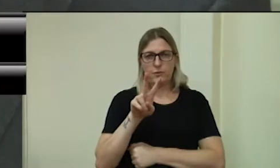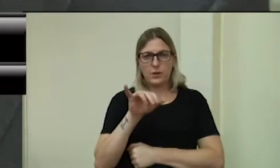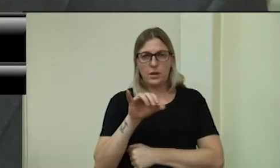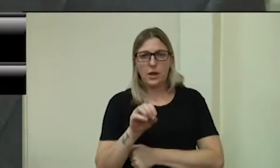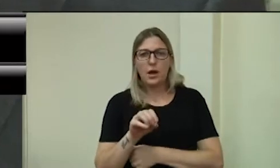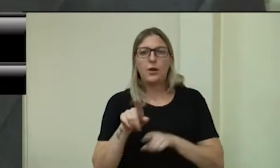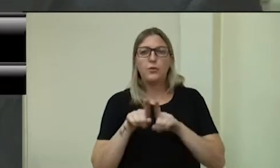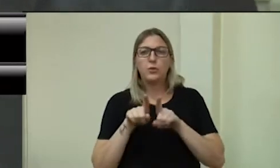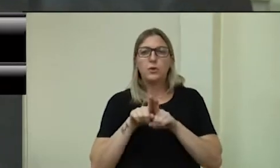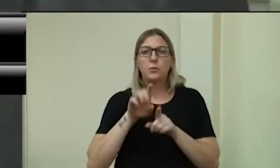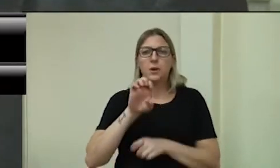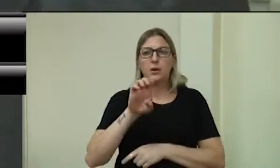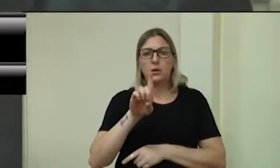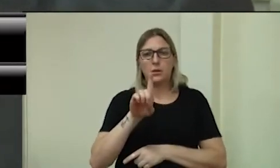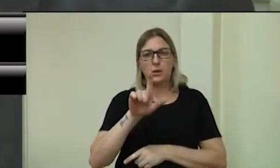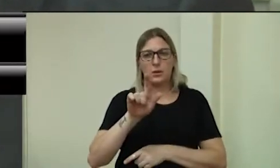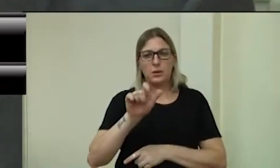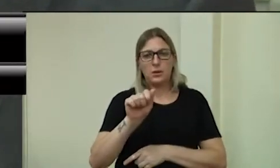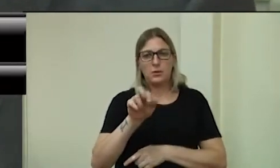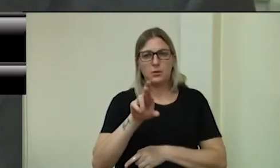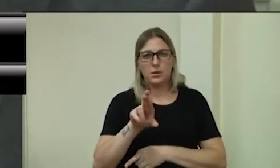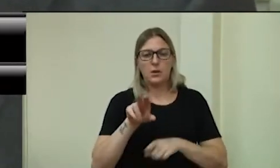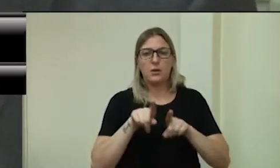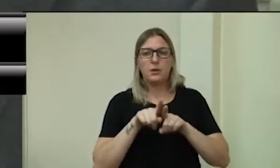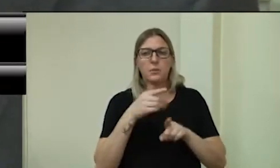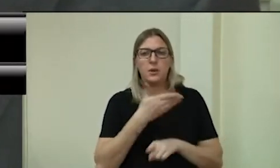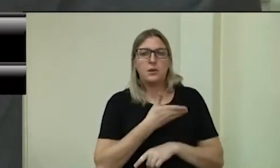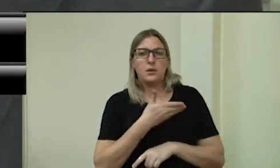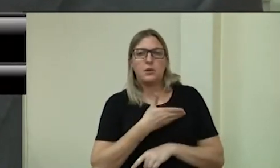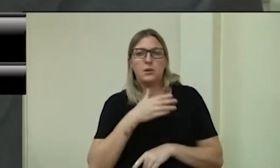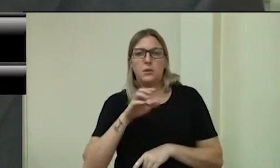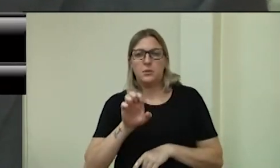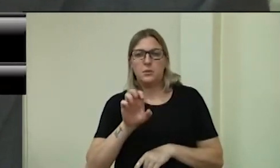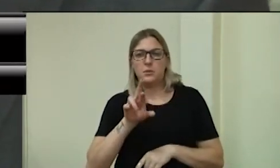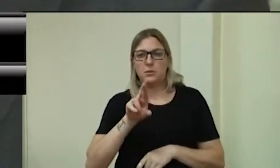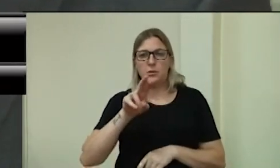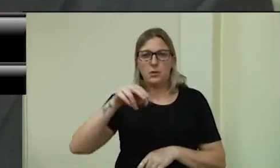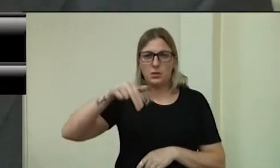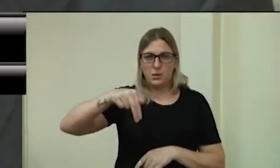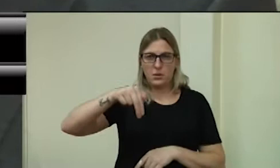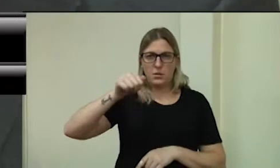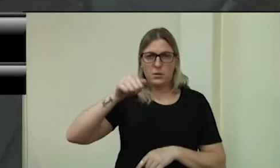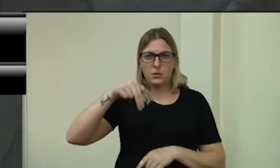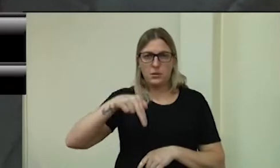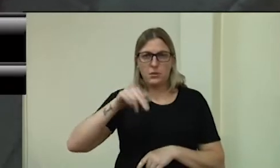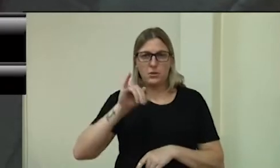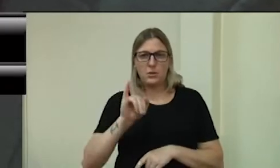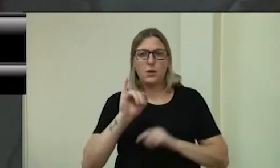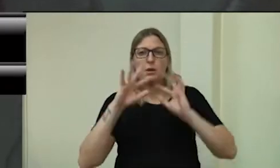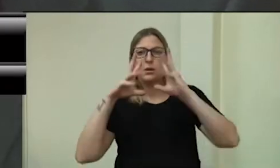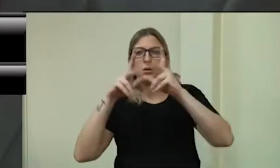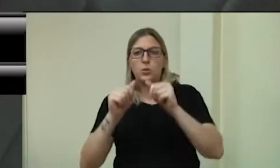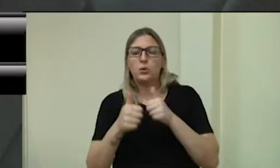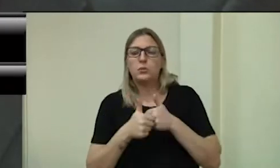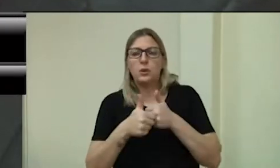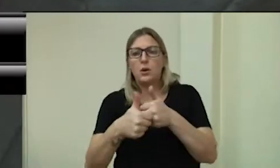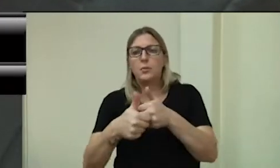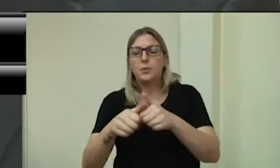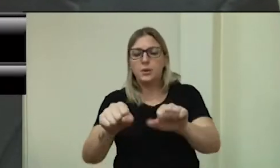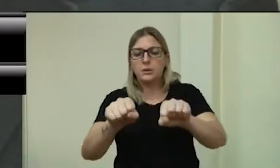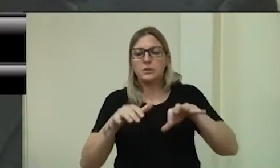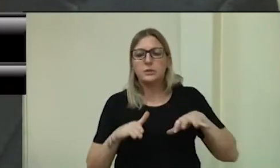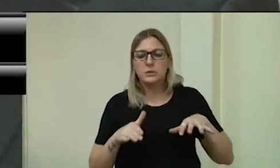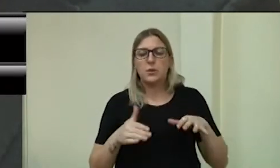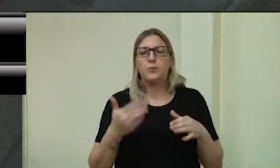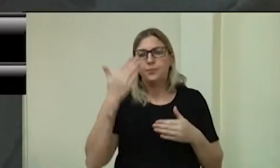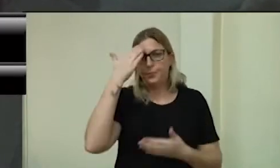Barmentini. Nosso amigo Anani Mello, também, que está por aí. Todos que acompanham a sessão. Acredito